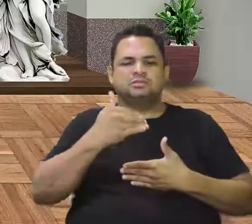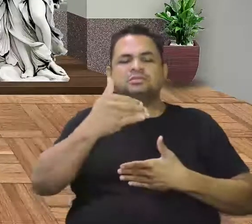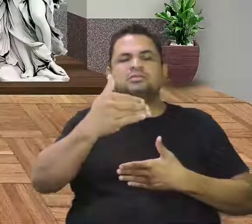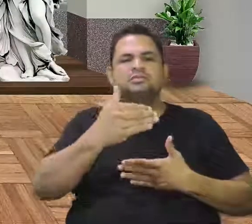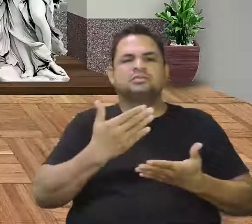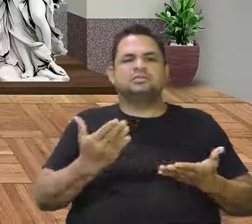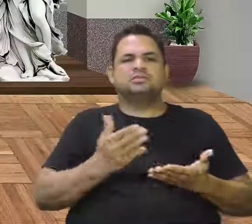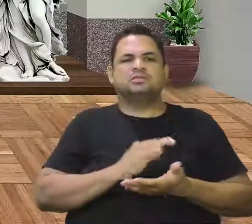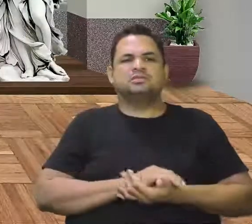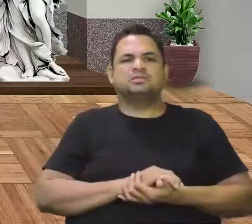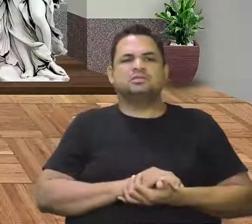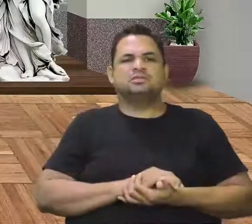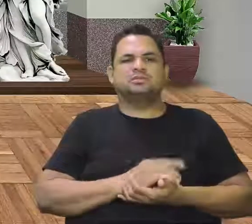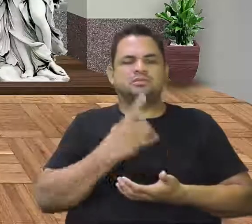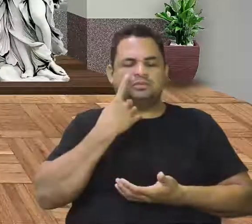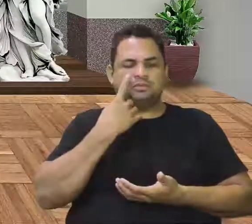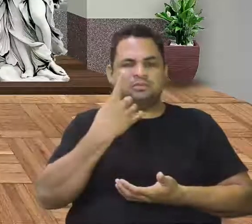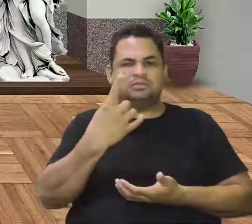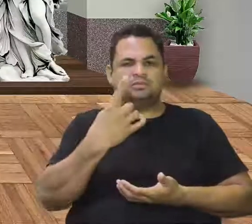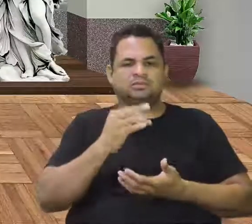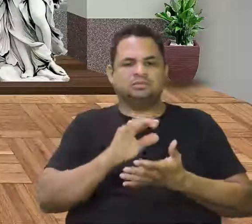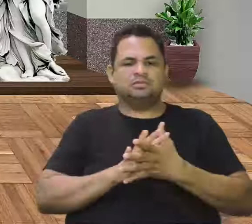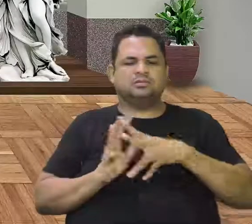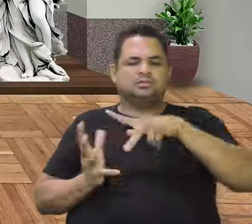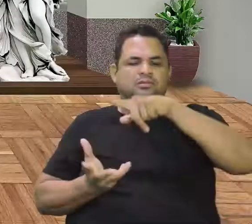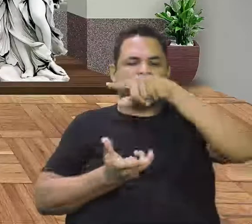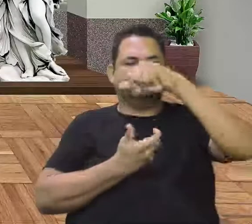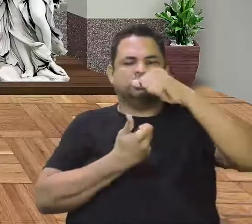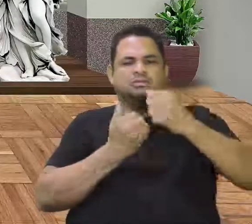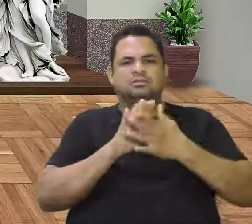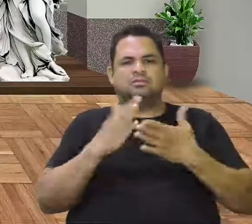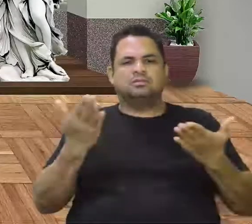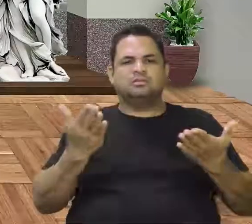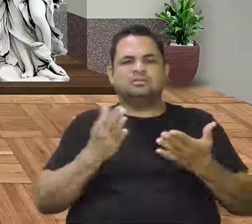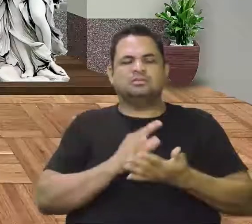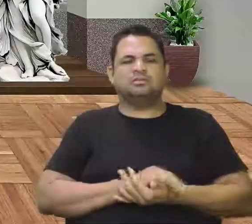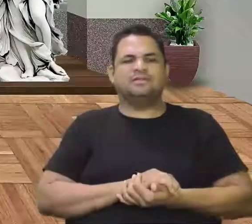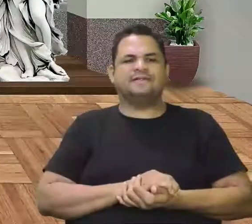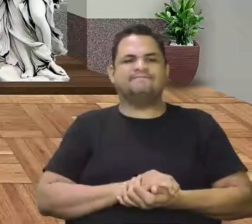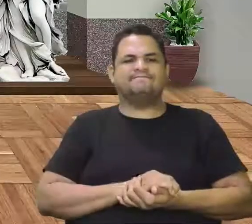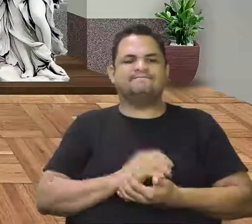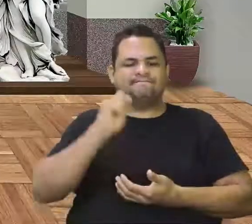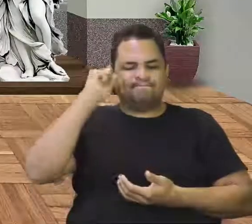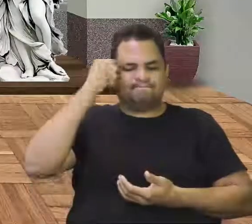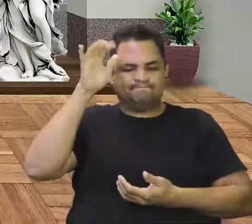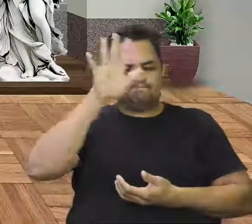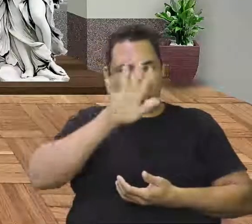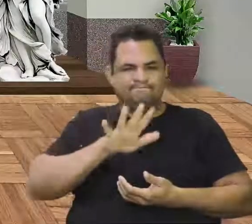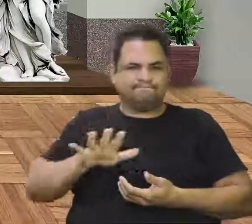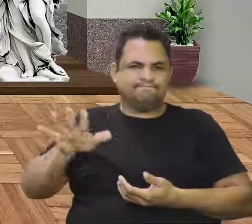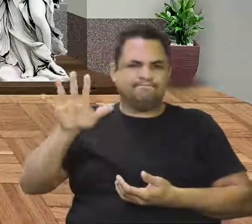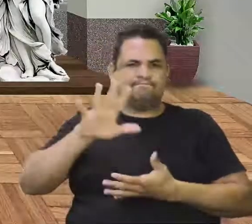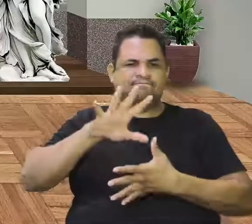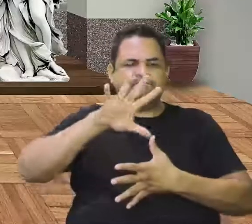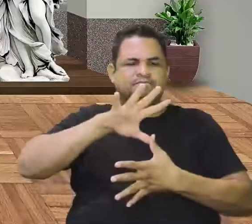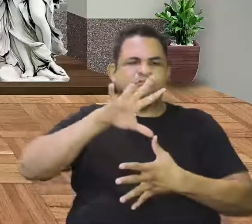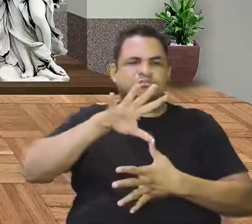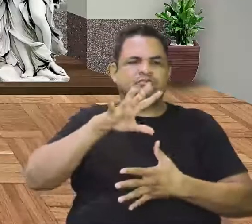Que eu estou olhando o globo terrestre aqui com a África e a América